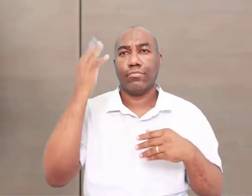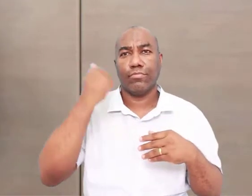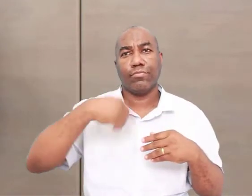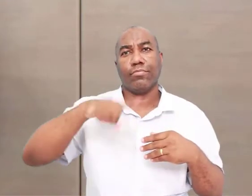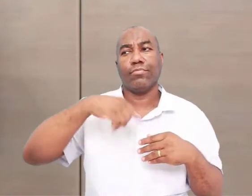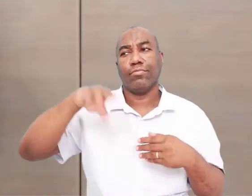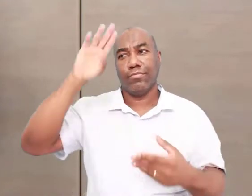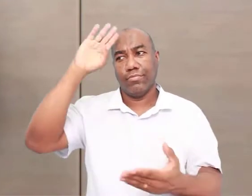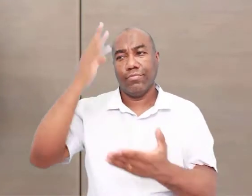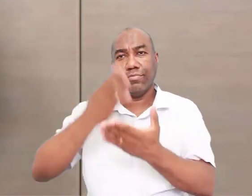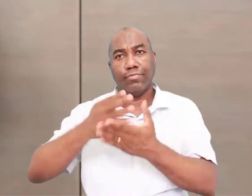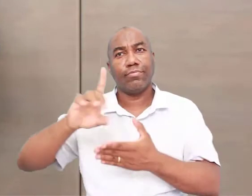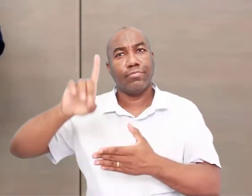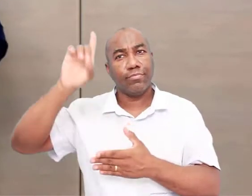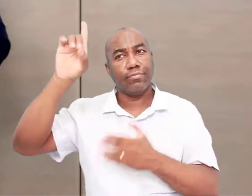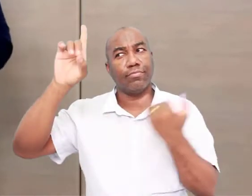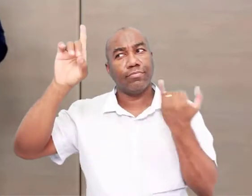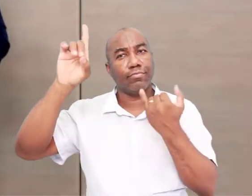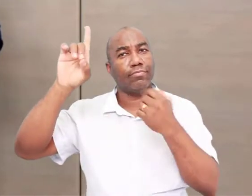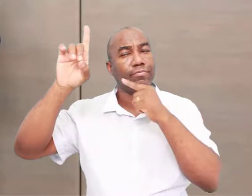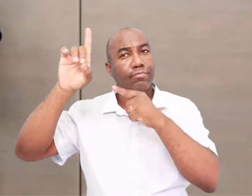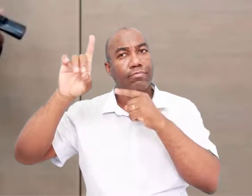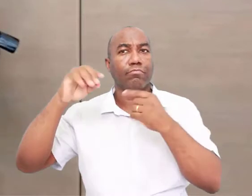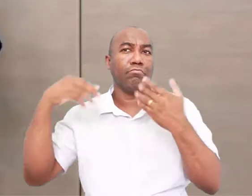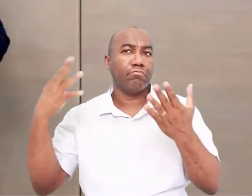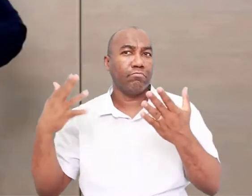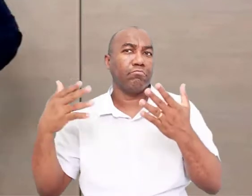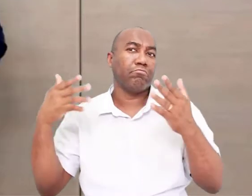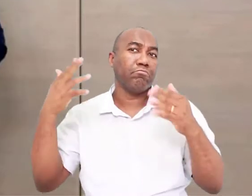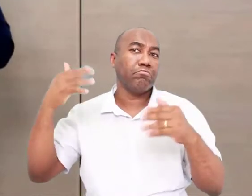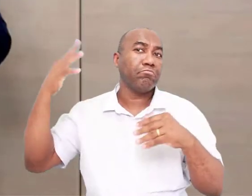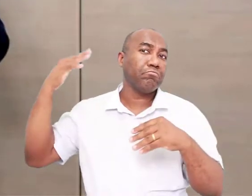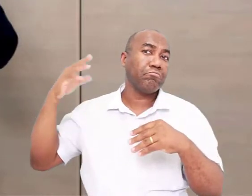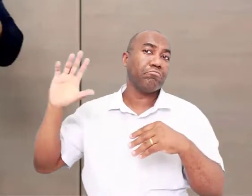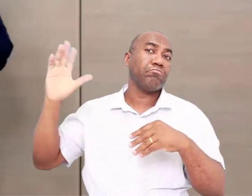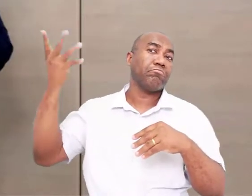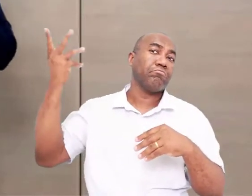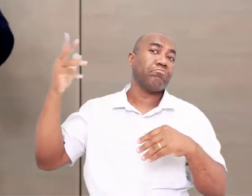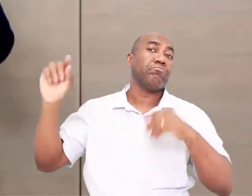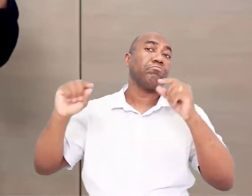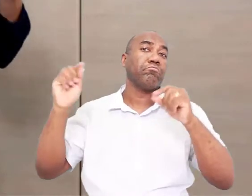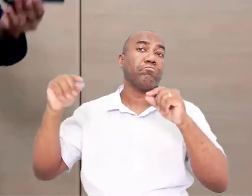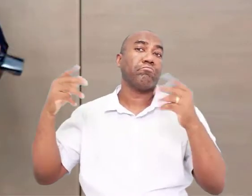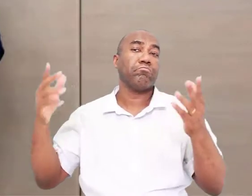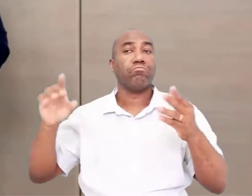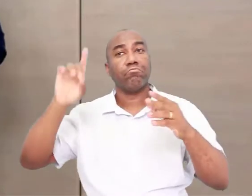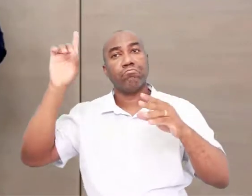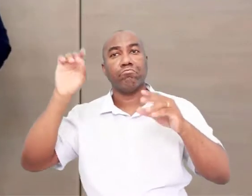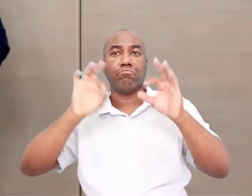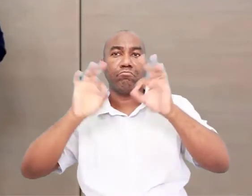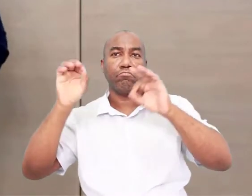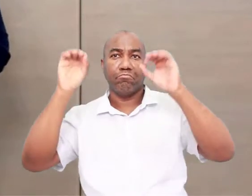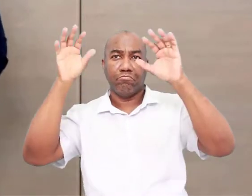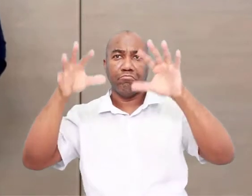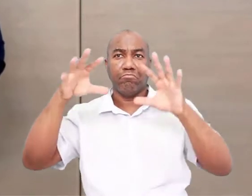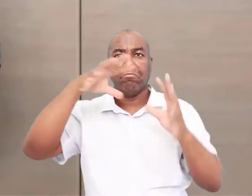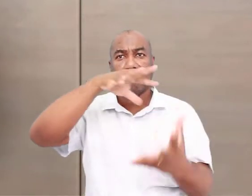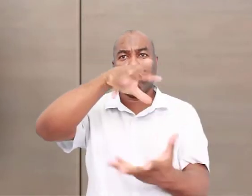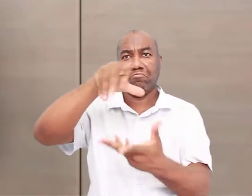de uma evolução científica. Se ela aconteceu, pode ter sido por uma vontade divina maior, certo?